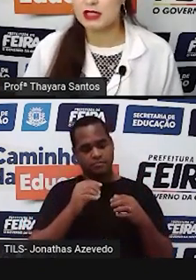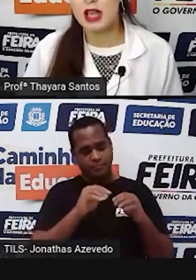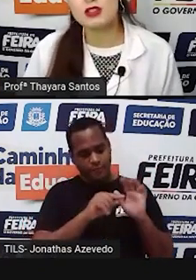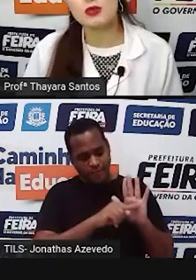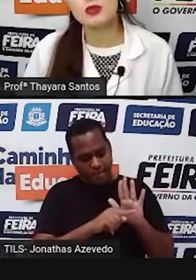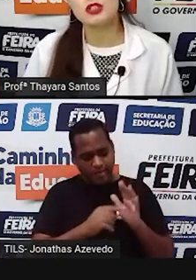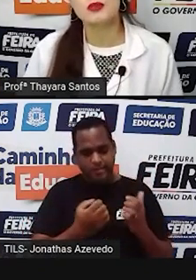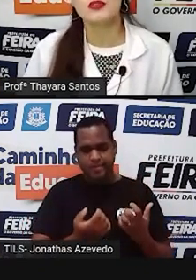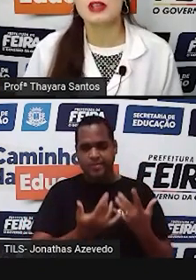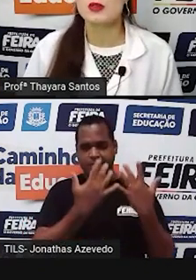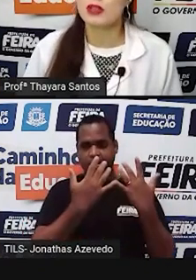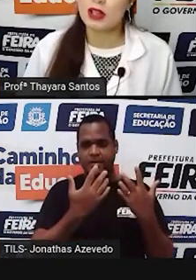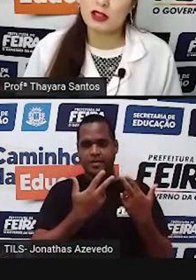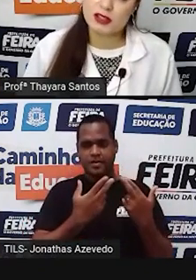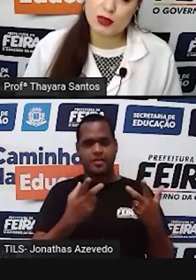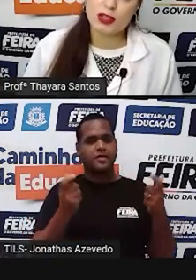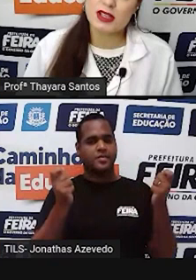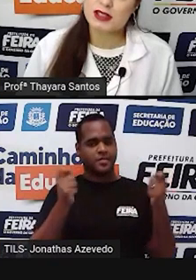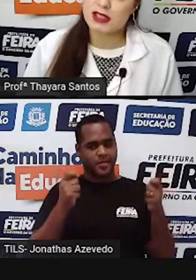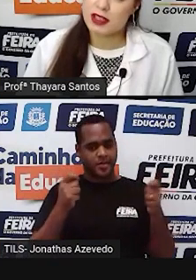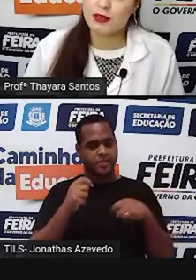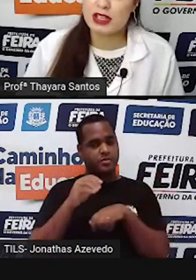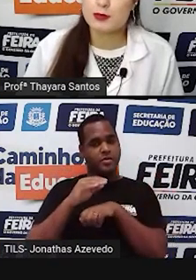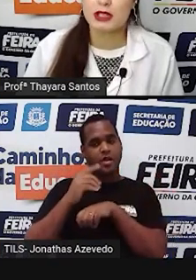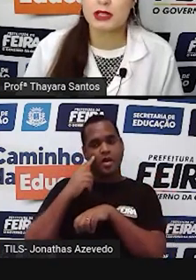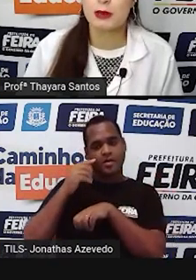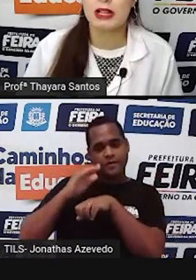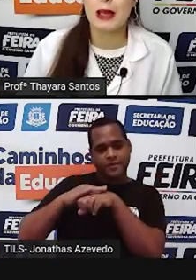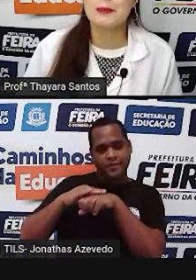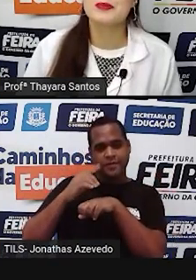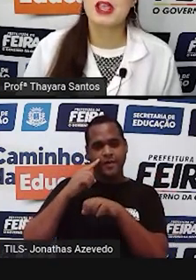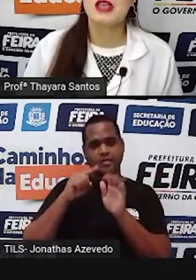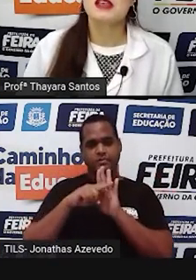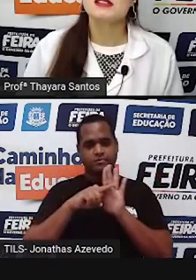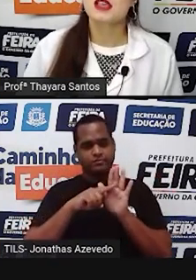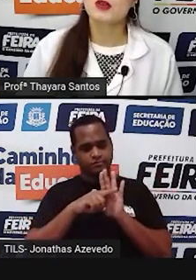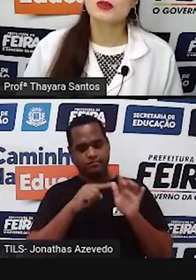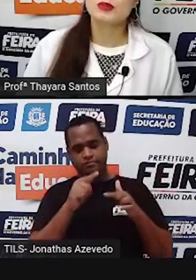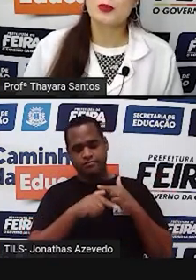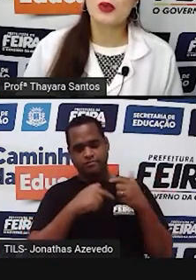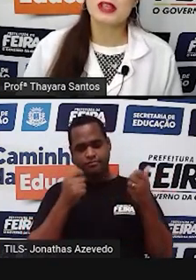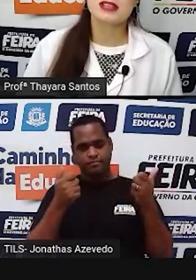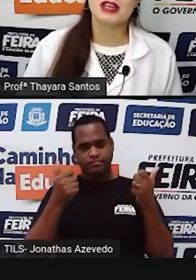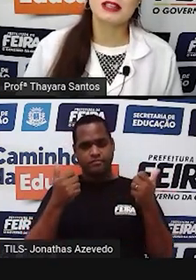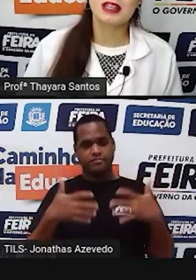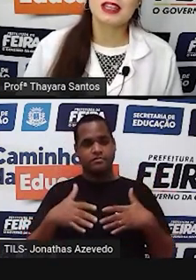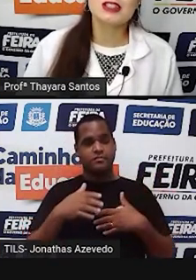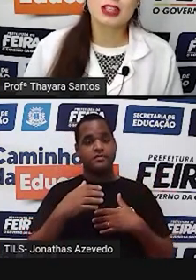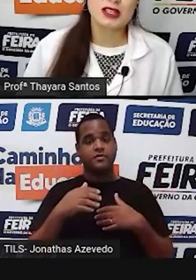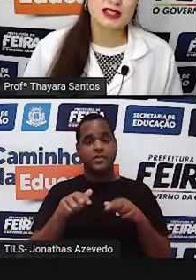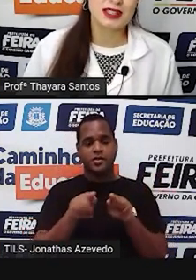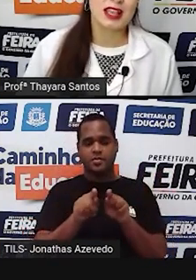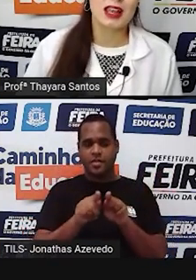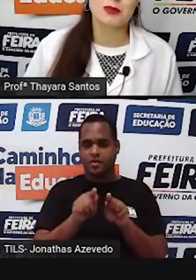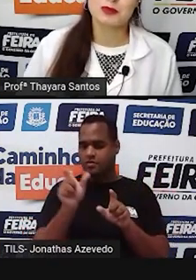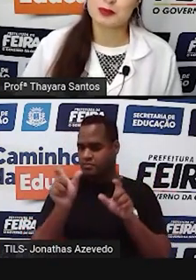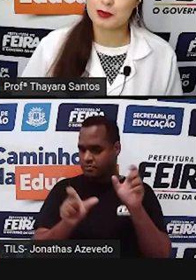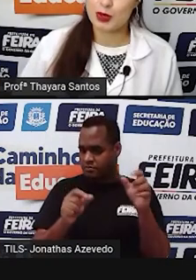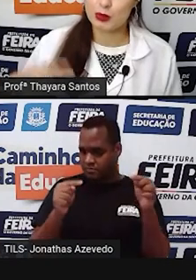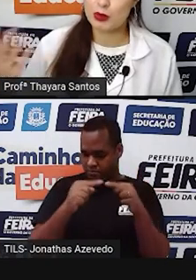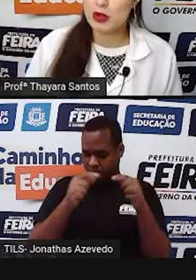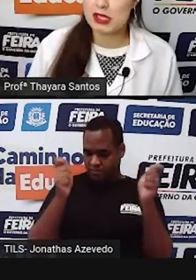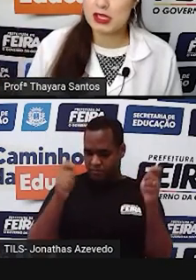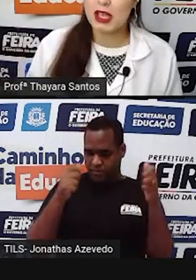Então, essa facilidade no cultivo fez com que ele escolhesse as ervilhas para trabalhar. Segundo, porque as características que ela